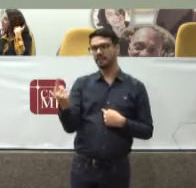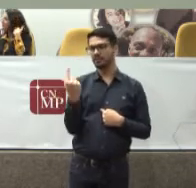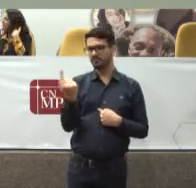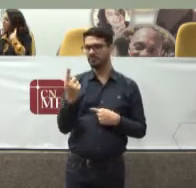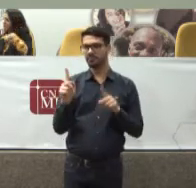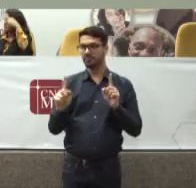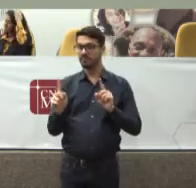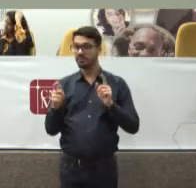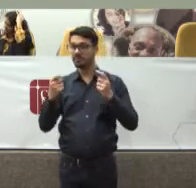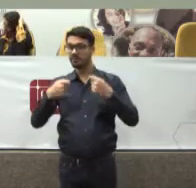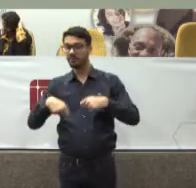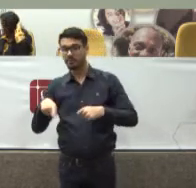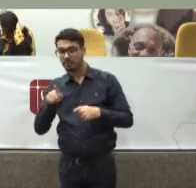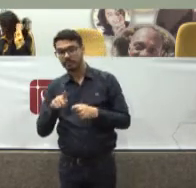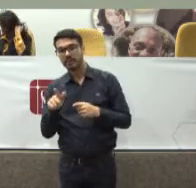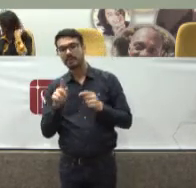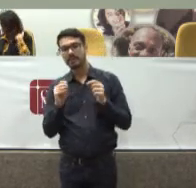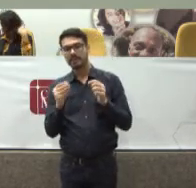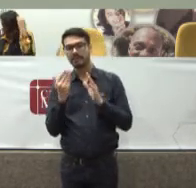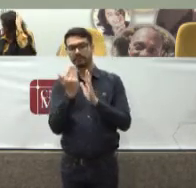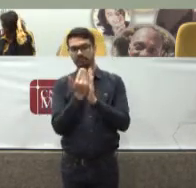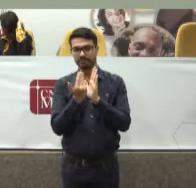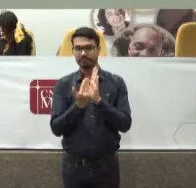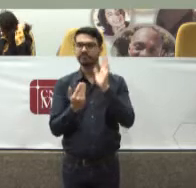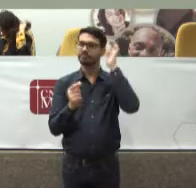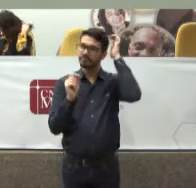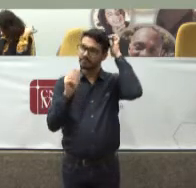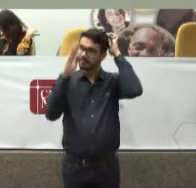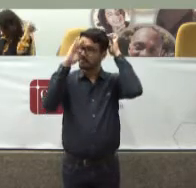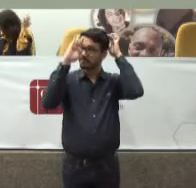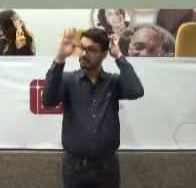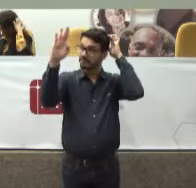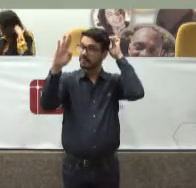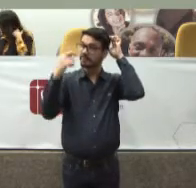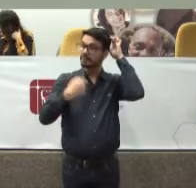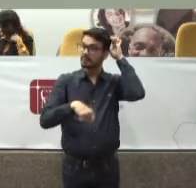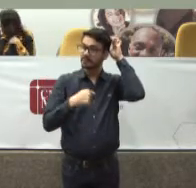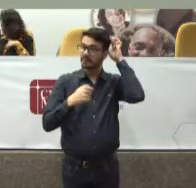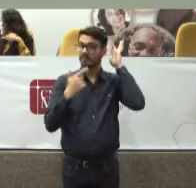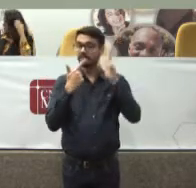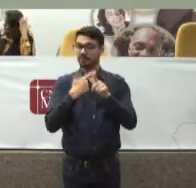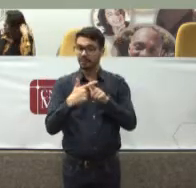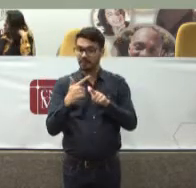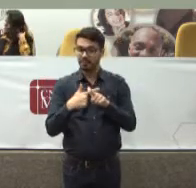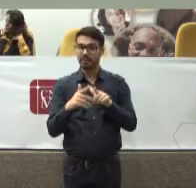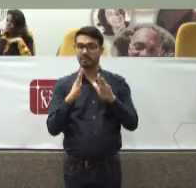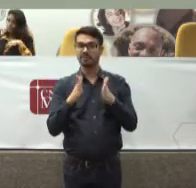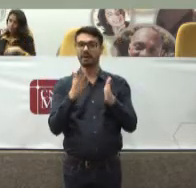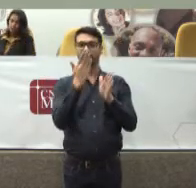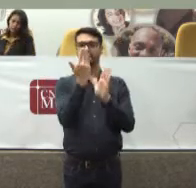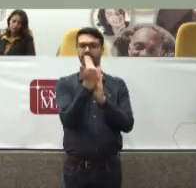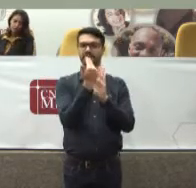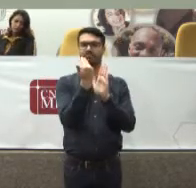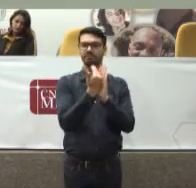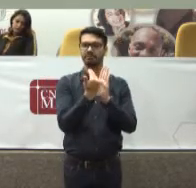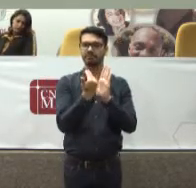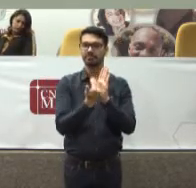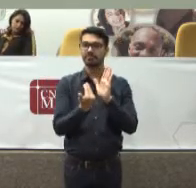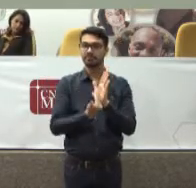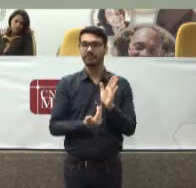precisamos De alguma lógica Precisamos Solucionar Os problemas Que estão Diagnosticados Como